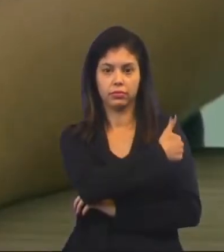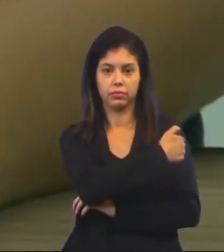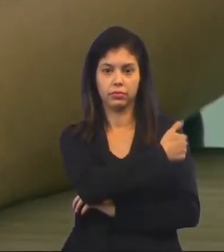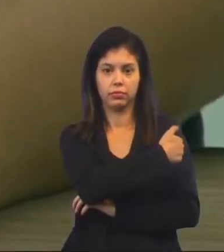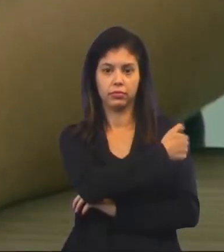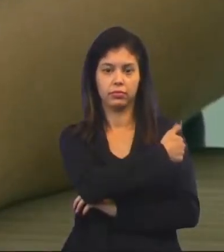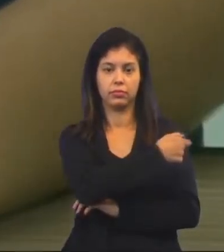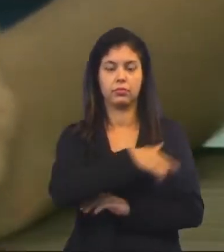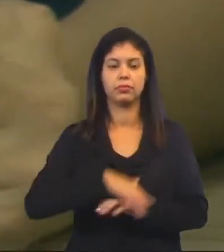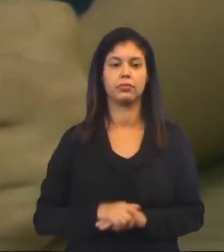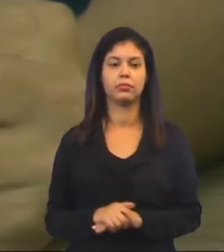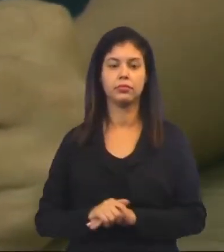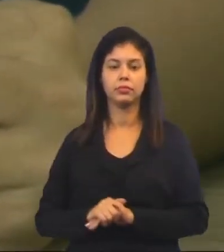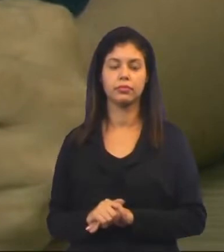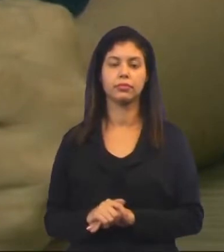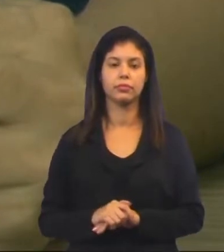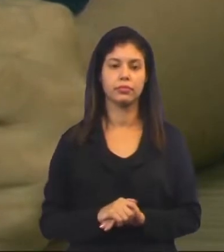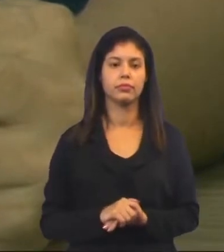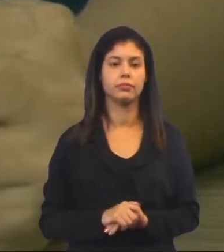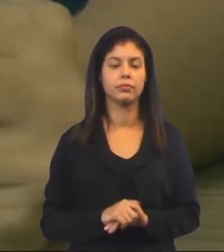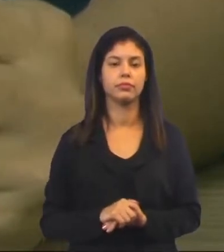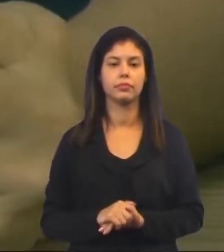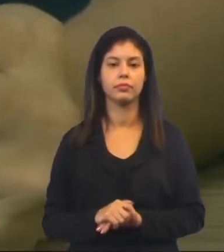vocês conseguem ler esta palavra?